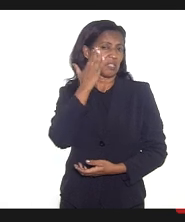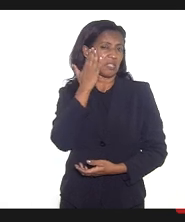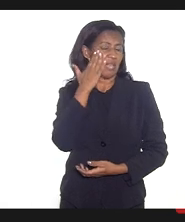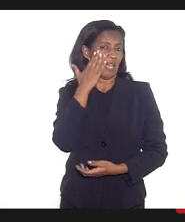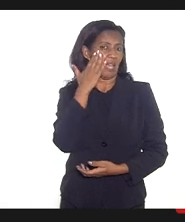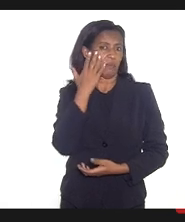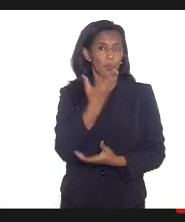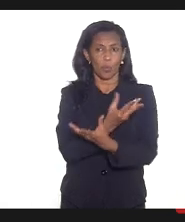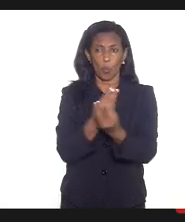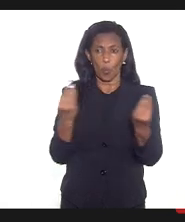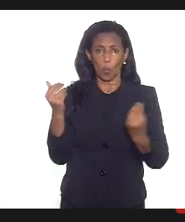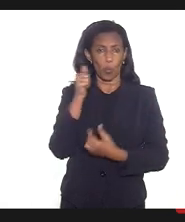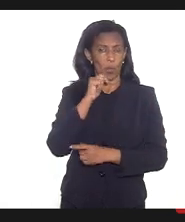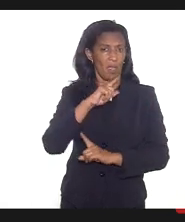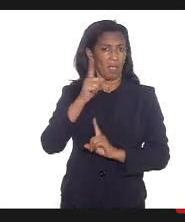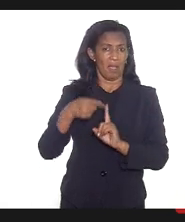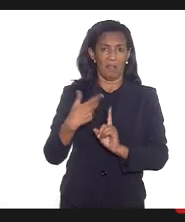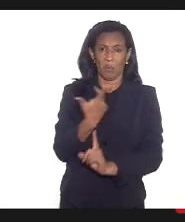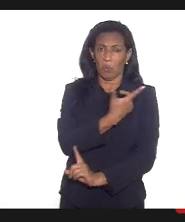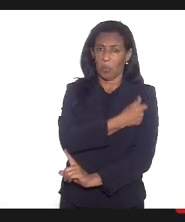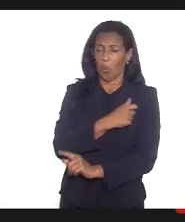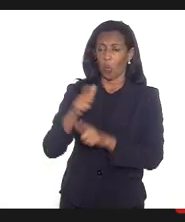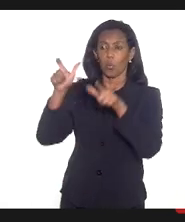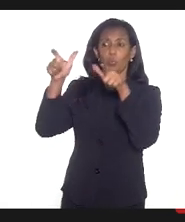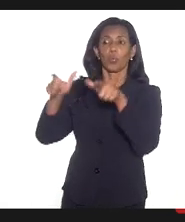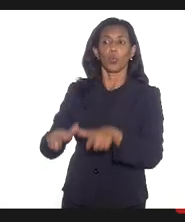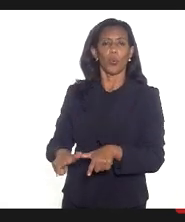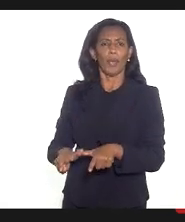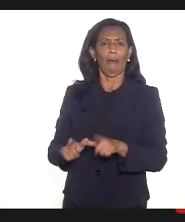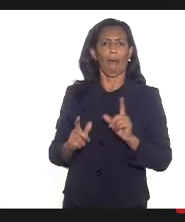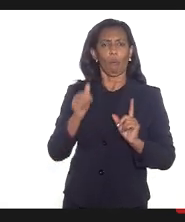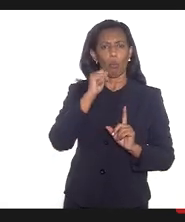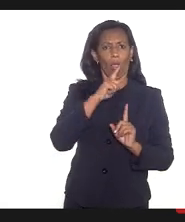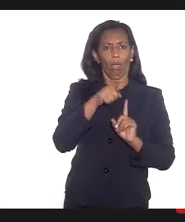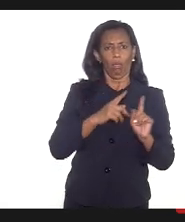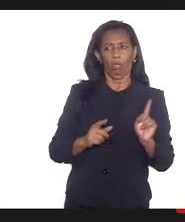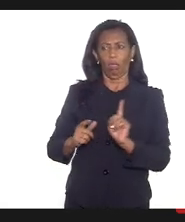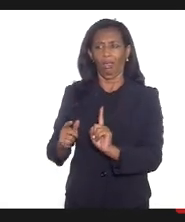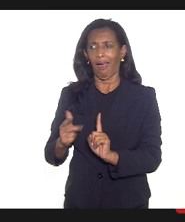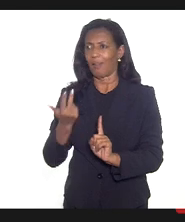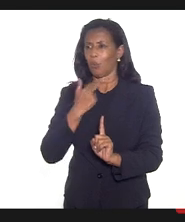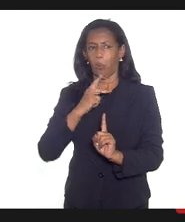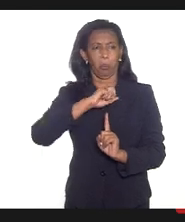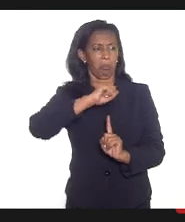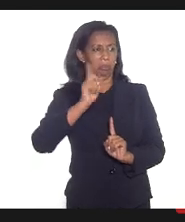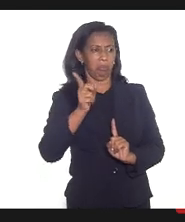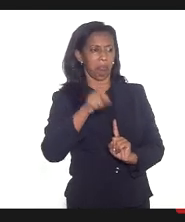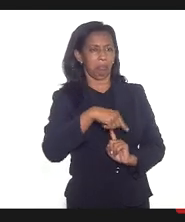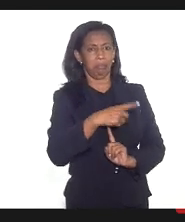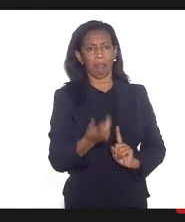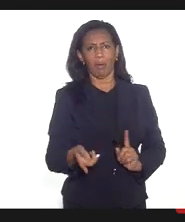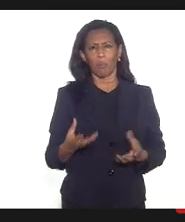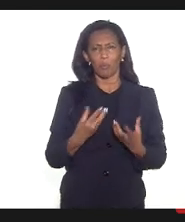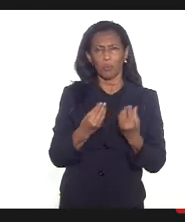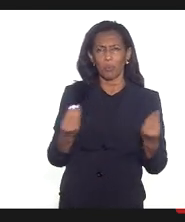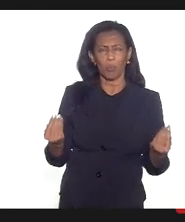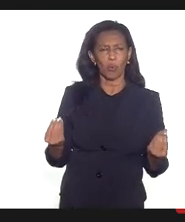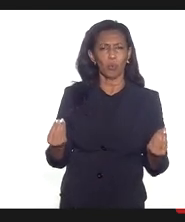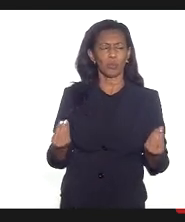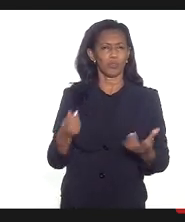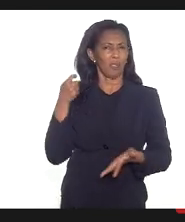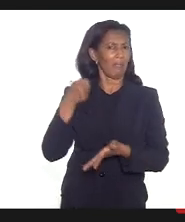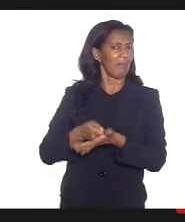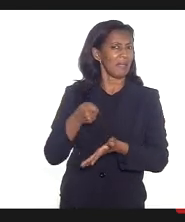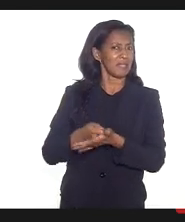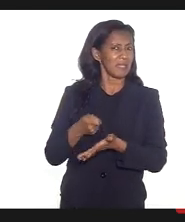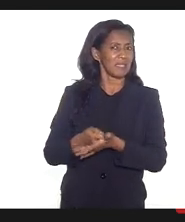tomando a vacina muitos locais não aplicam a vacina muitos locais exigem